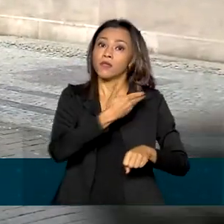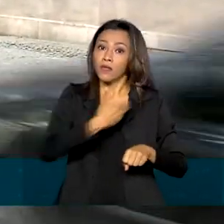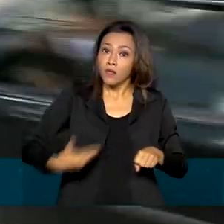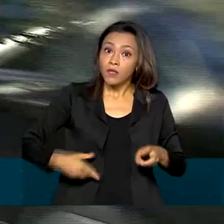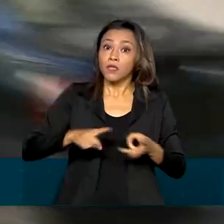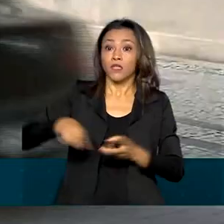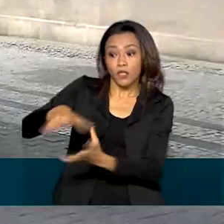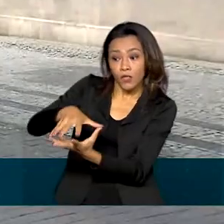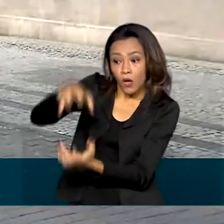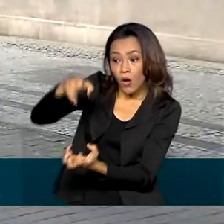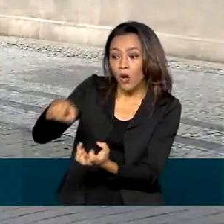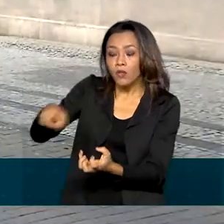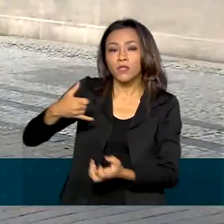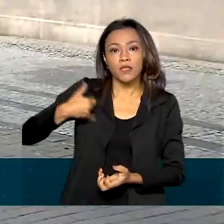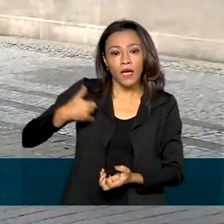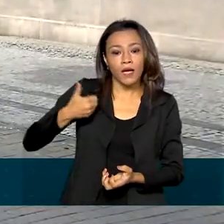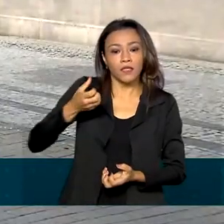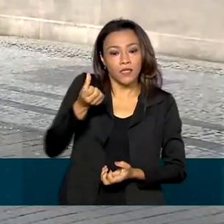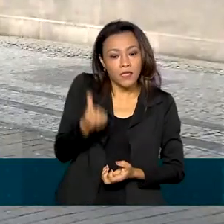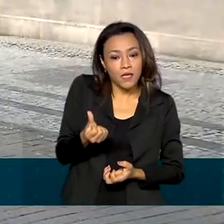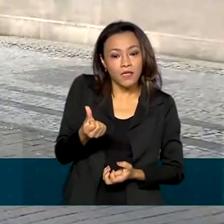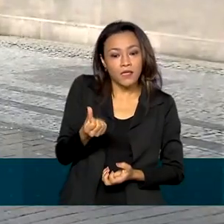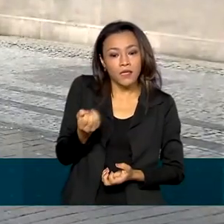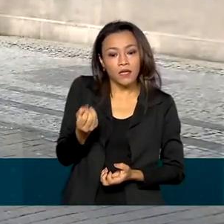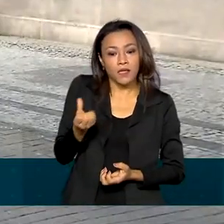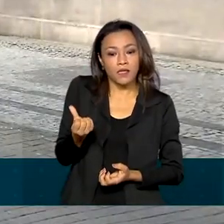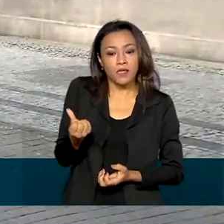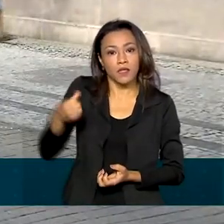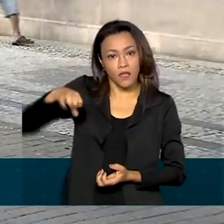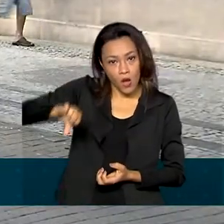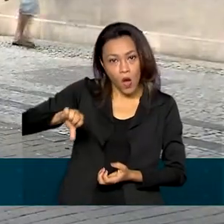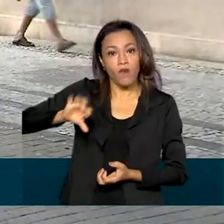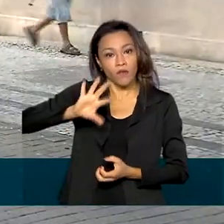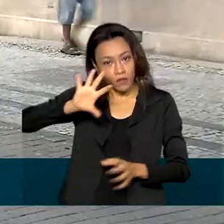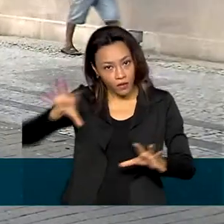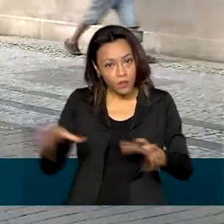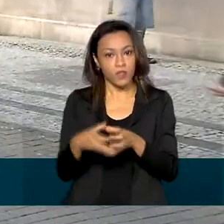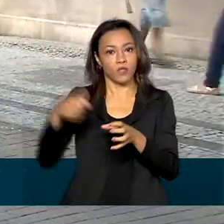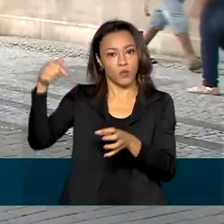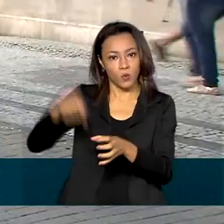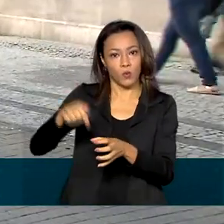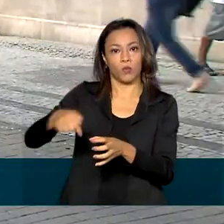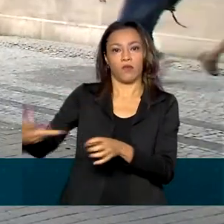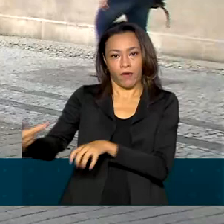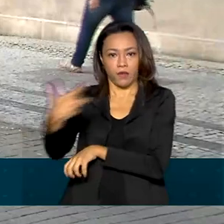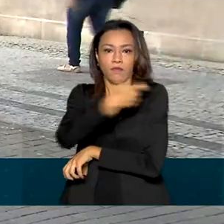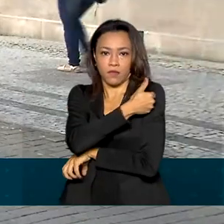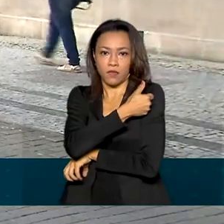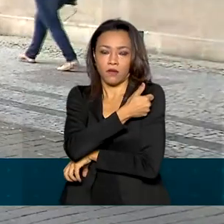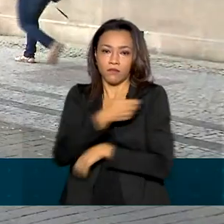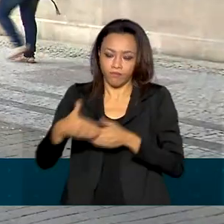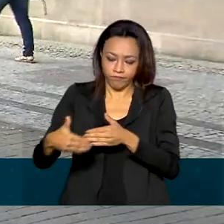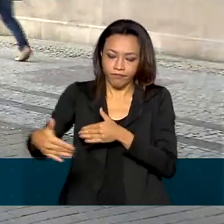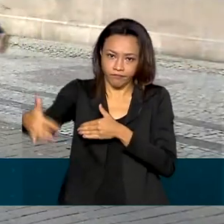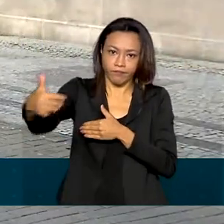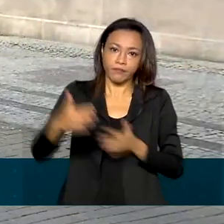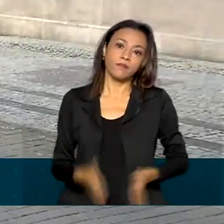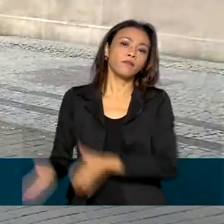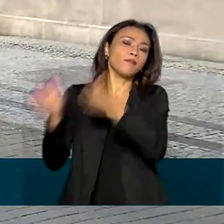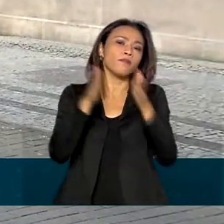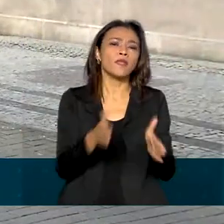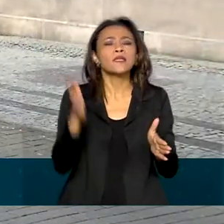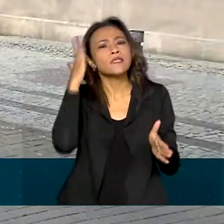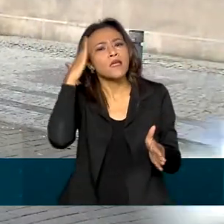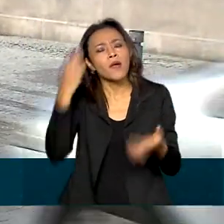idosos com idades entre 60 e 69 anos também estão incluídos nessa distribuição. Agora, para a gente ter uma ideia de como